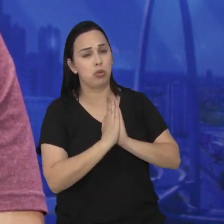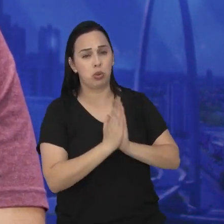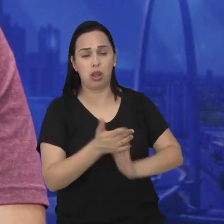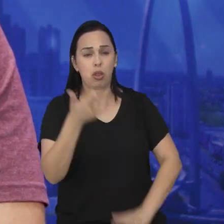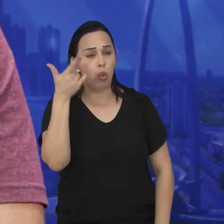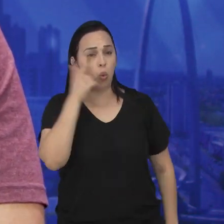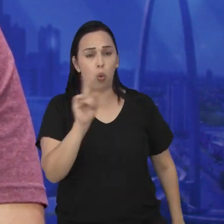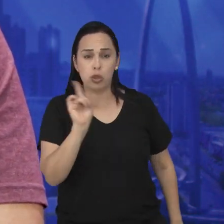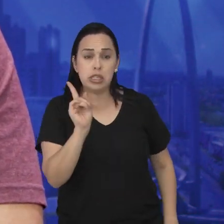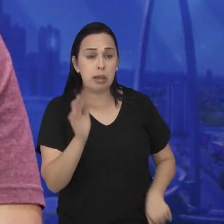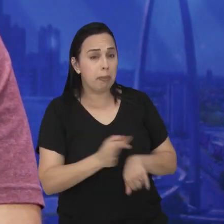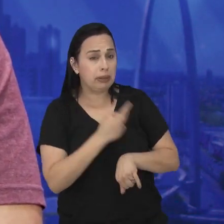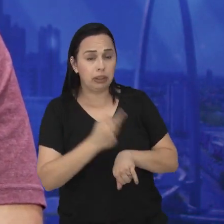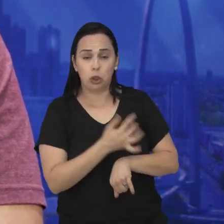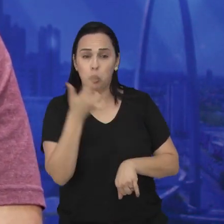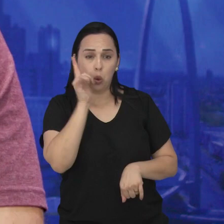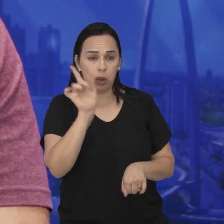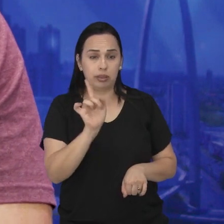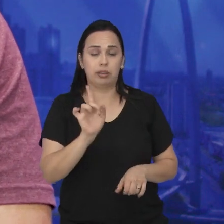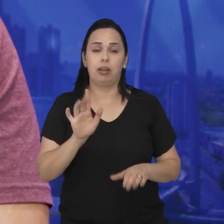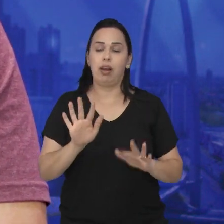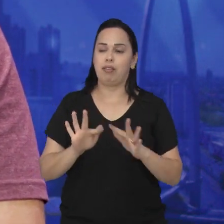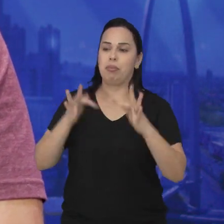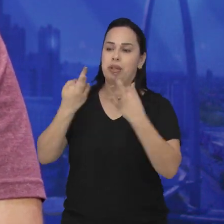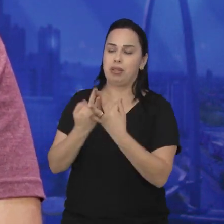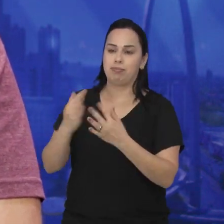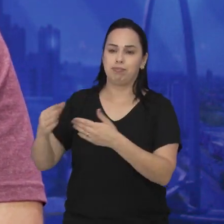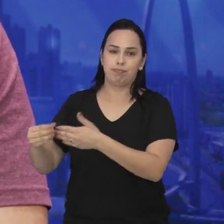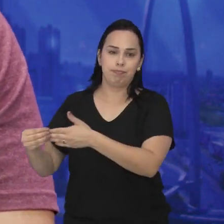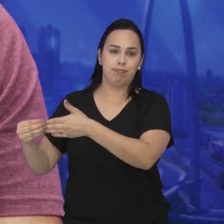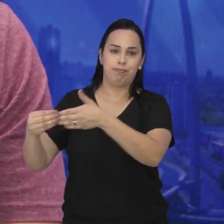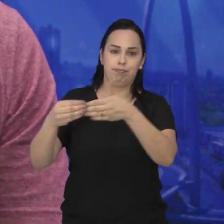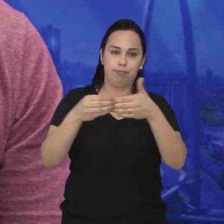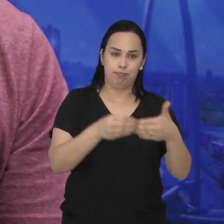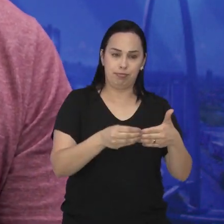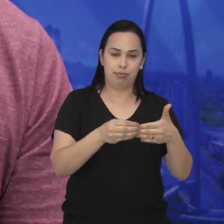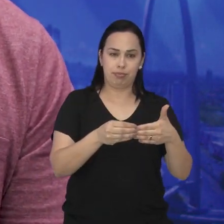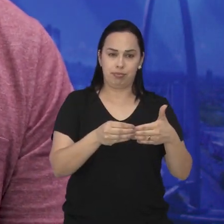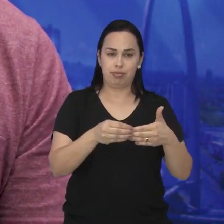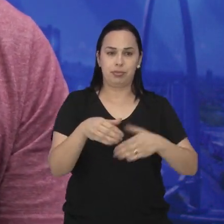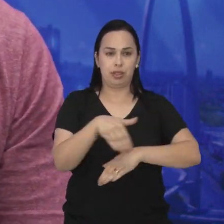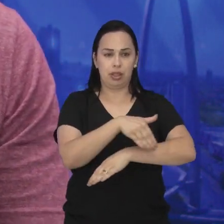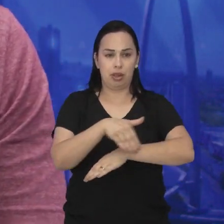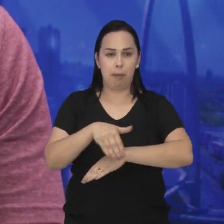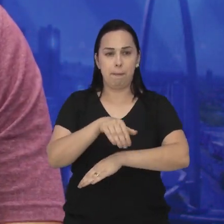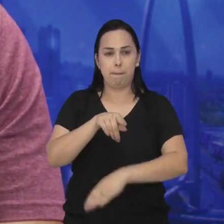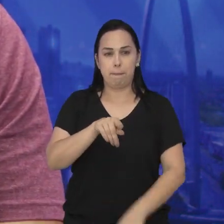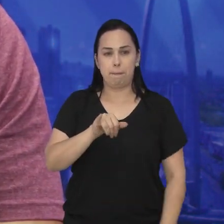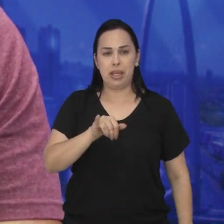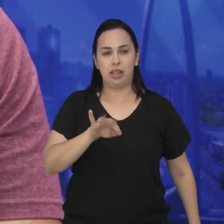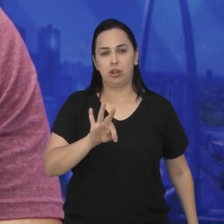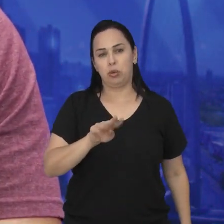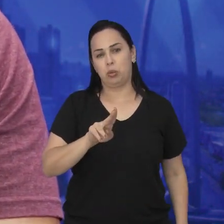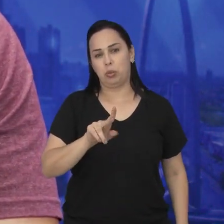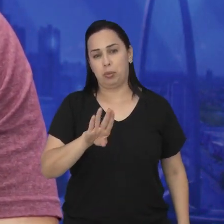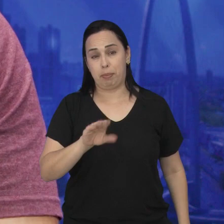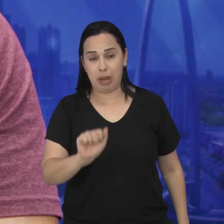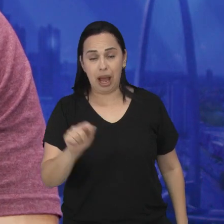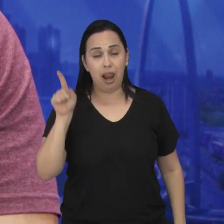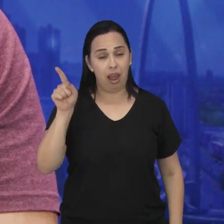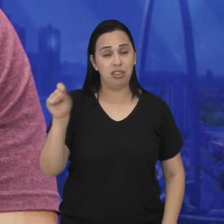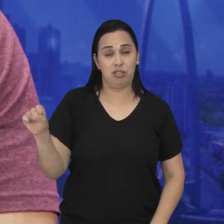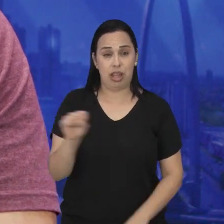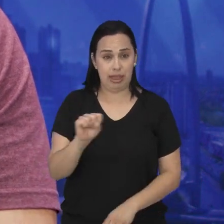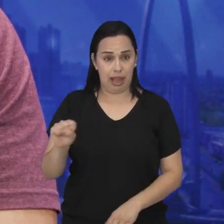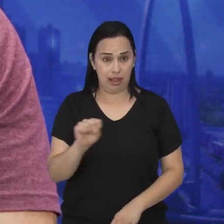mais, pede socorro. Então, a família vai pegar ele e levar lá no CAPSAD, na Rua Pituba, número 100, no satélite,